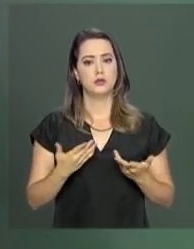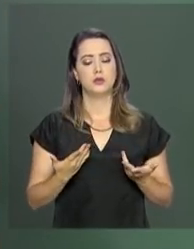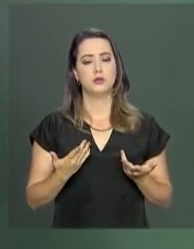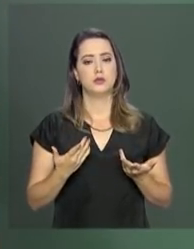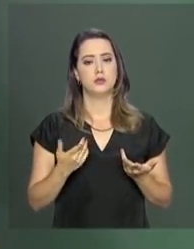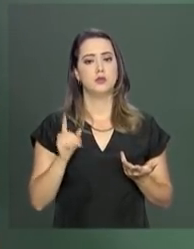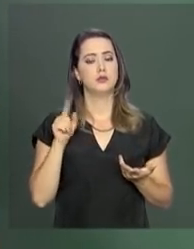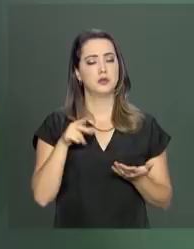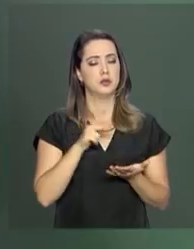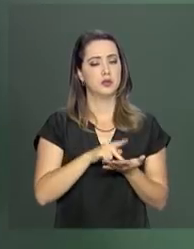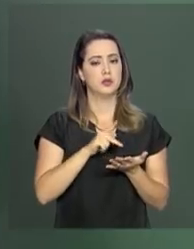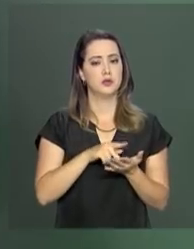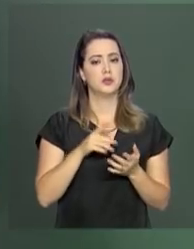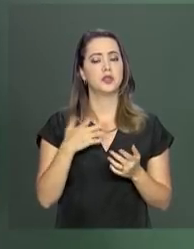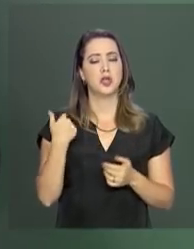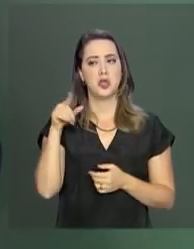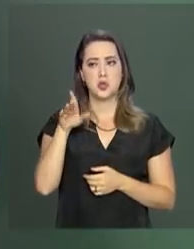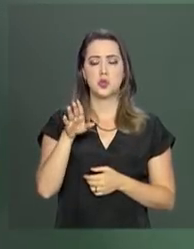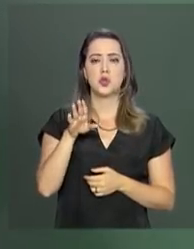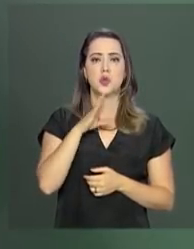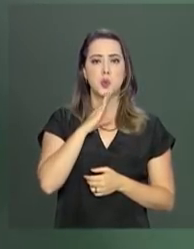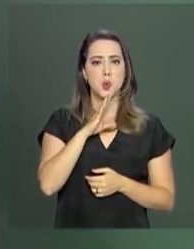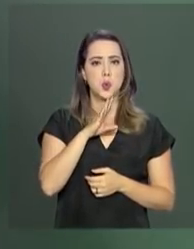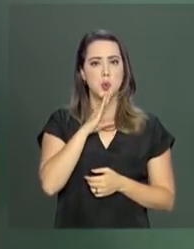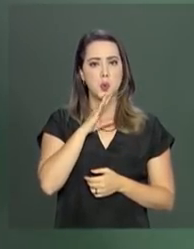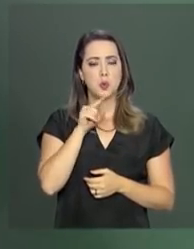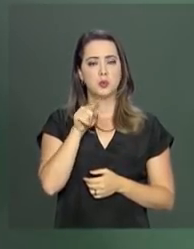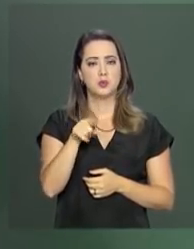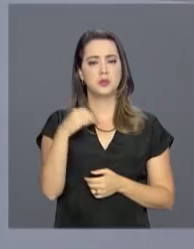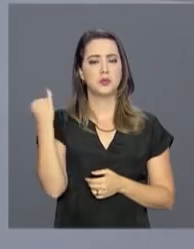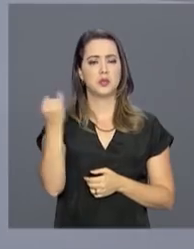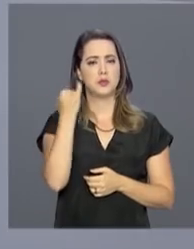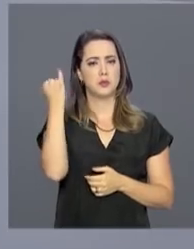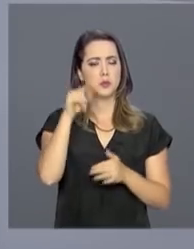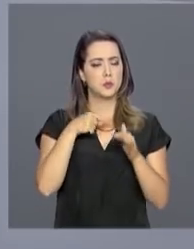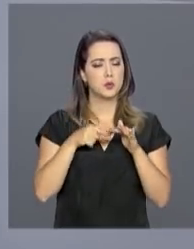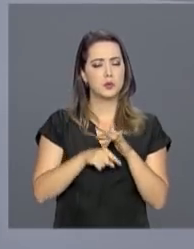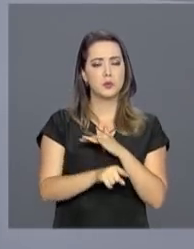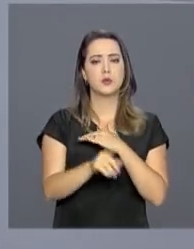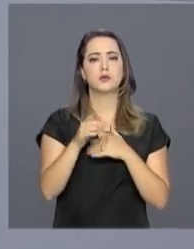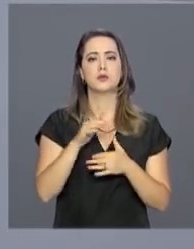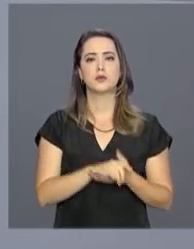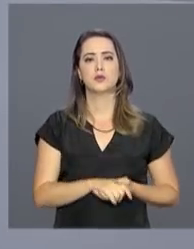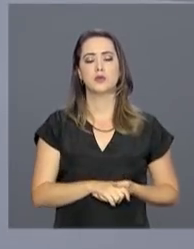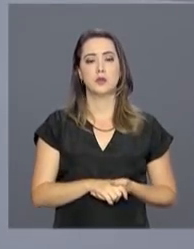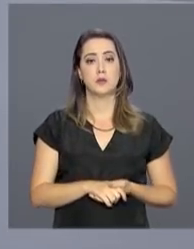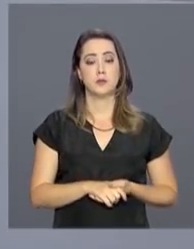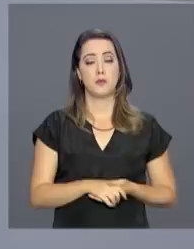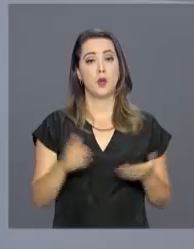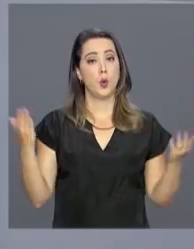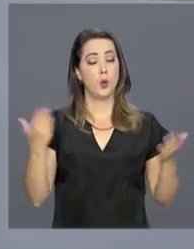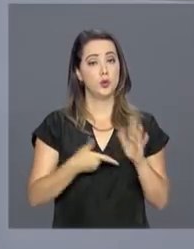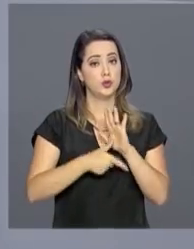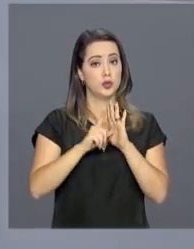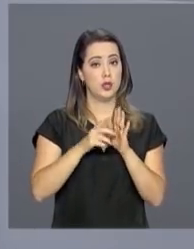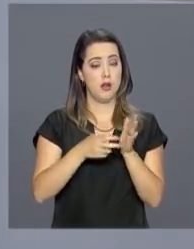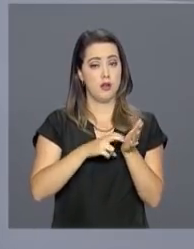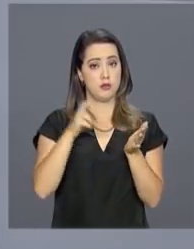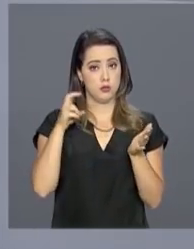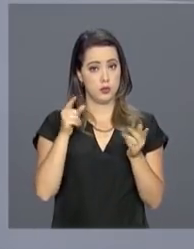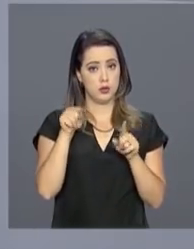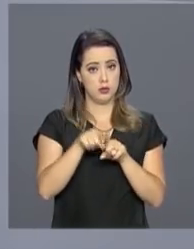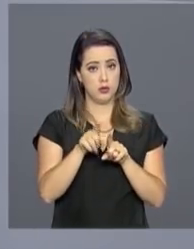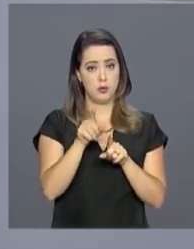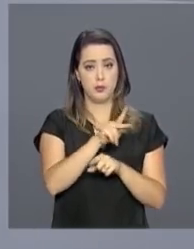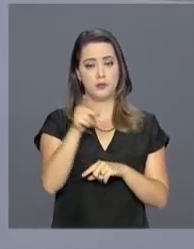Na verdade, acumula um conhecimento valiosíssimo. Hoje, mais cedo, pelas redes sociais, o presidente Michel